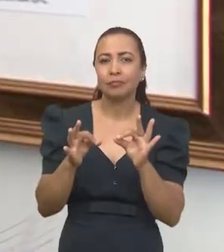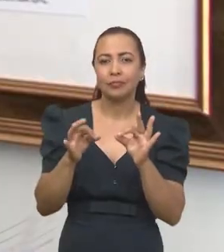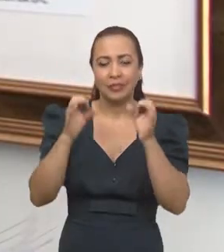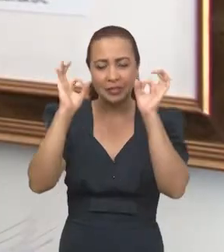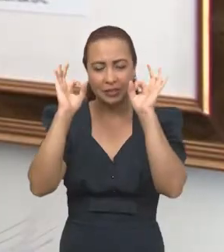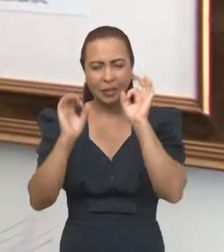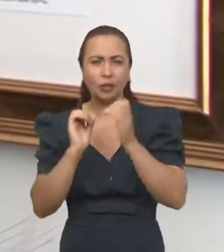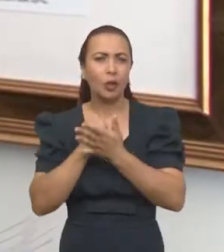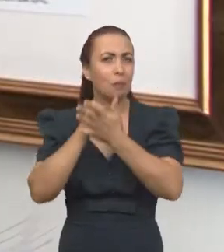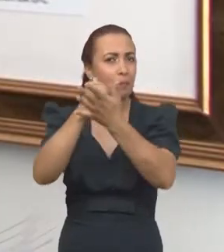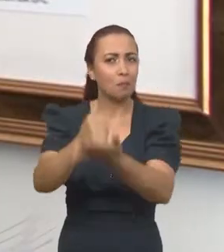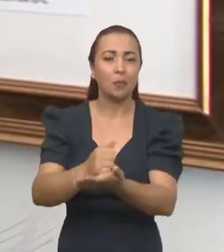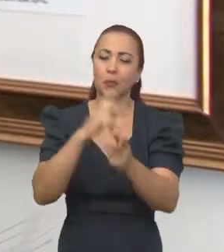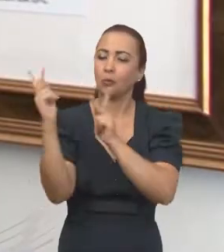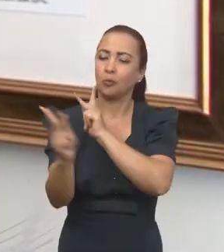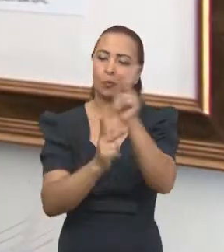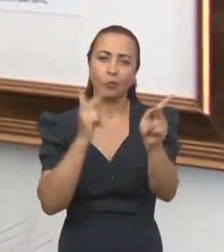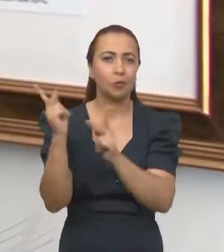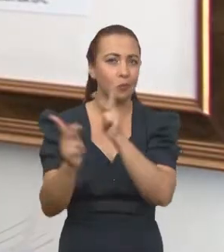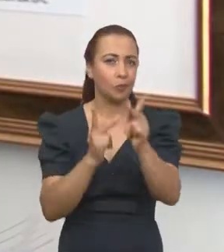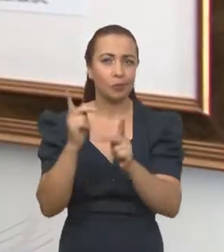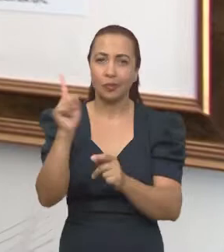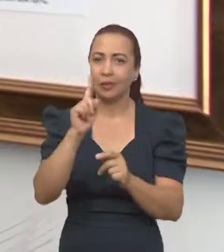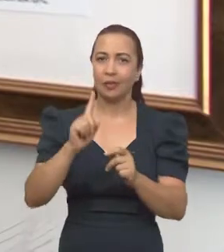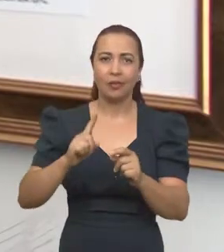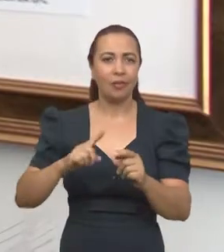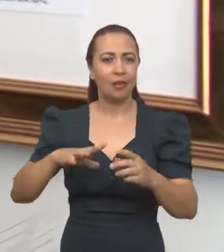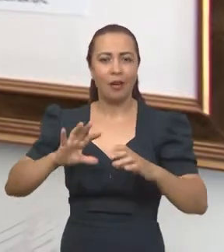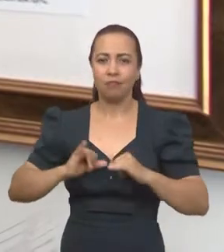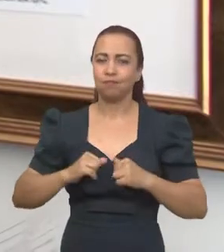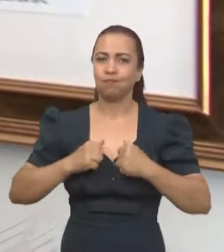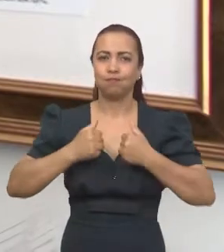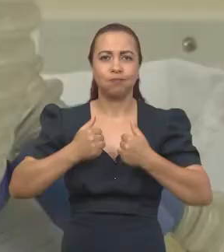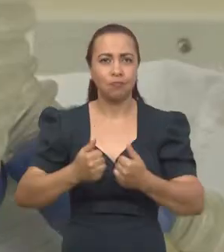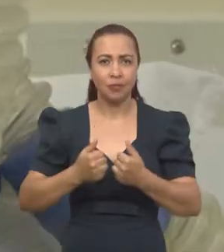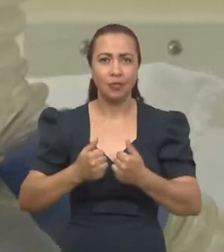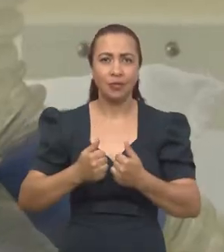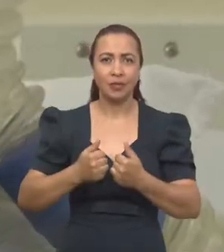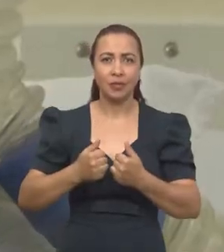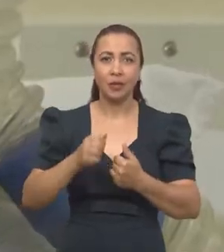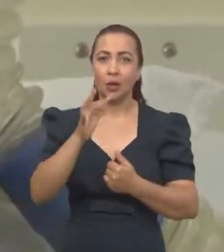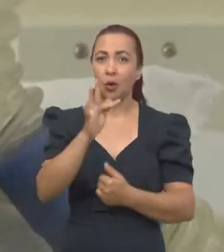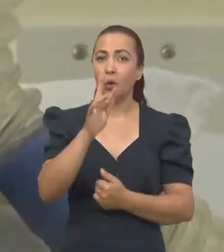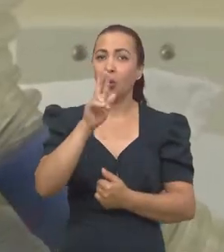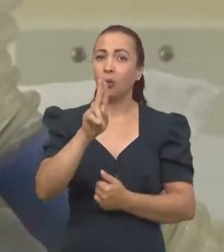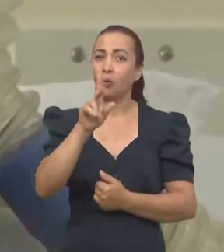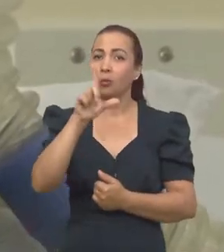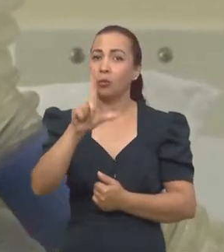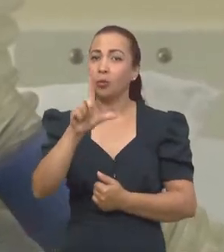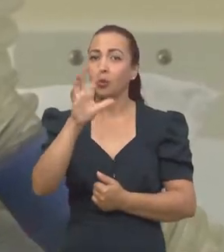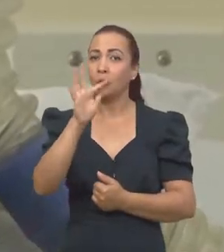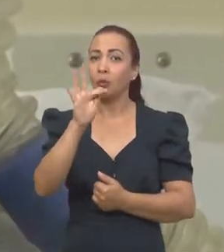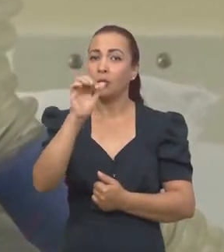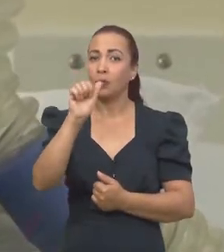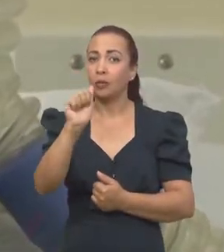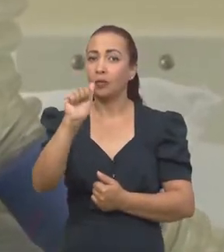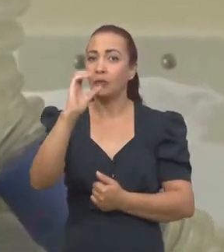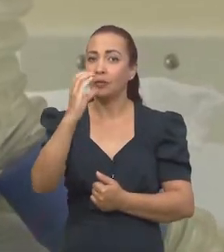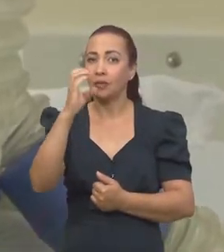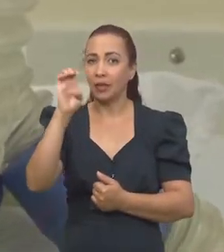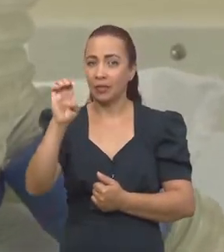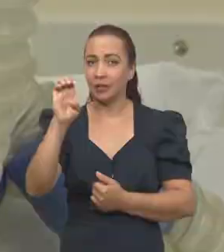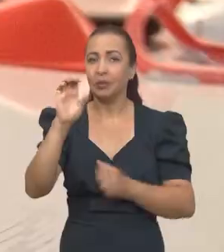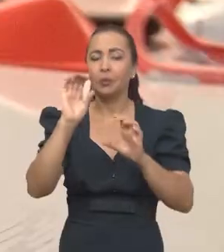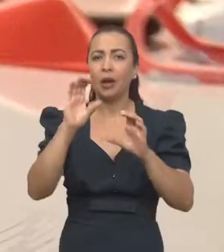uma máscara de assistência ventilatória não invasiva, full face, pegando toda